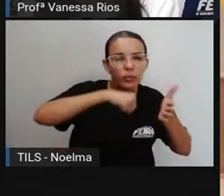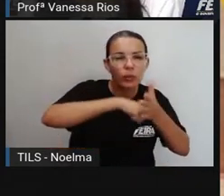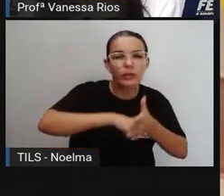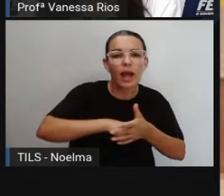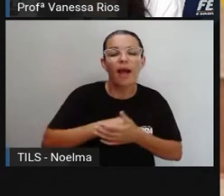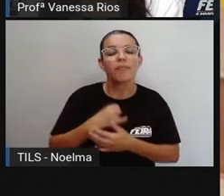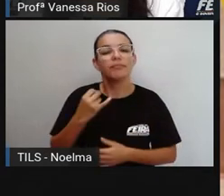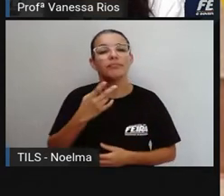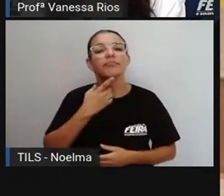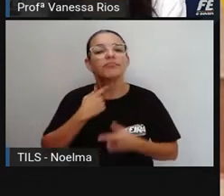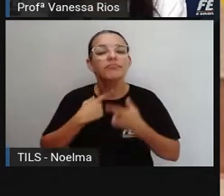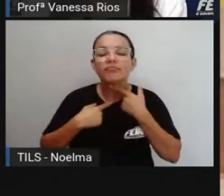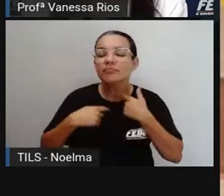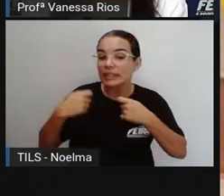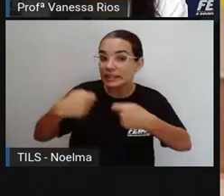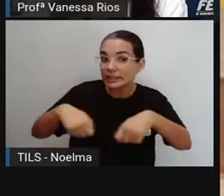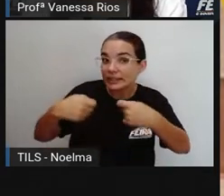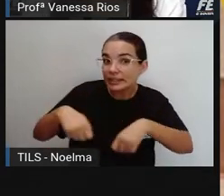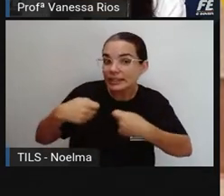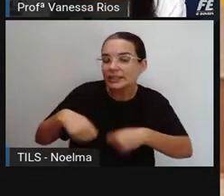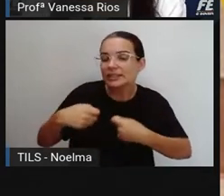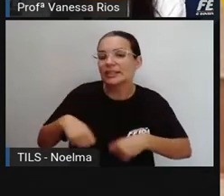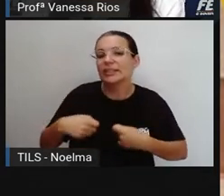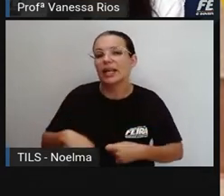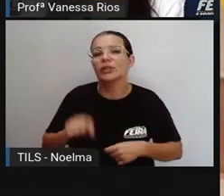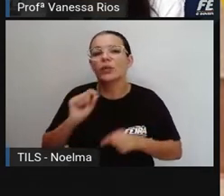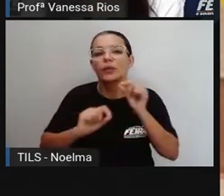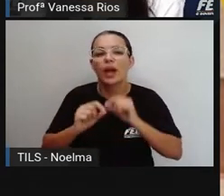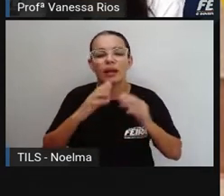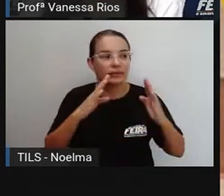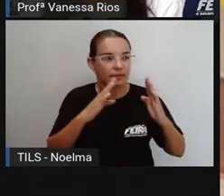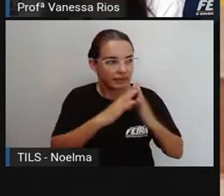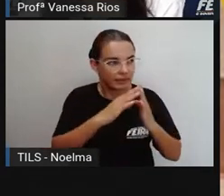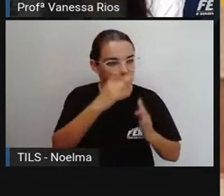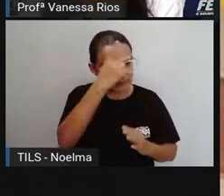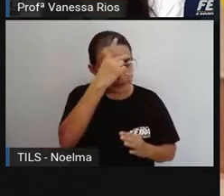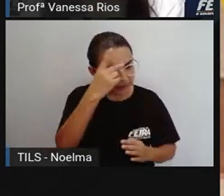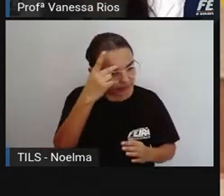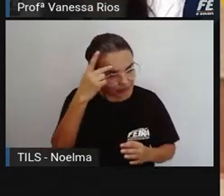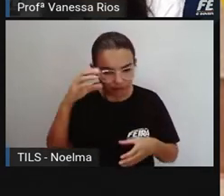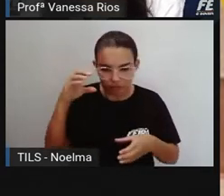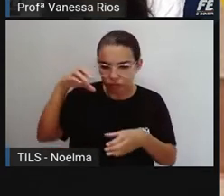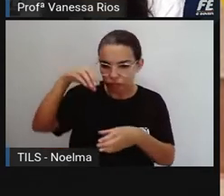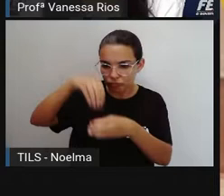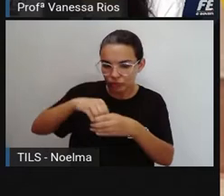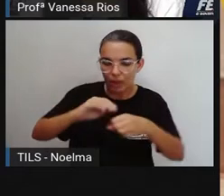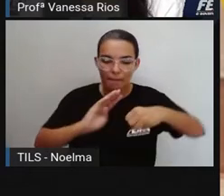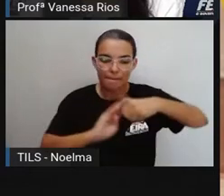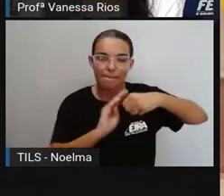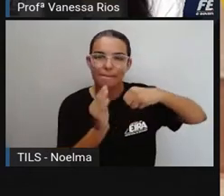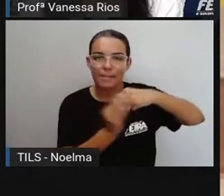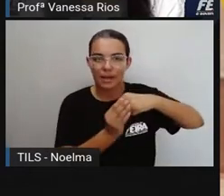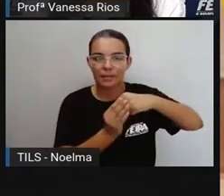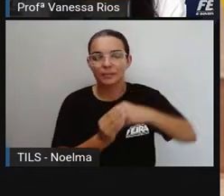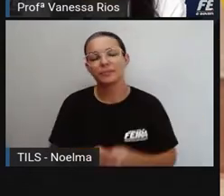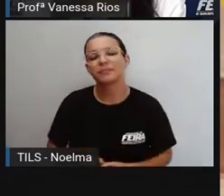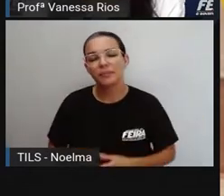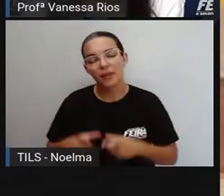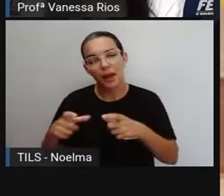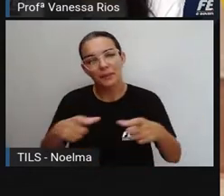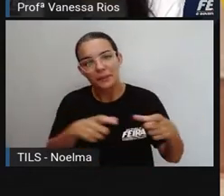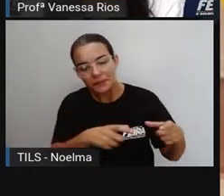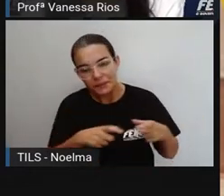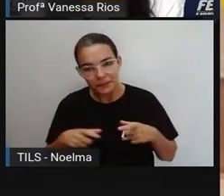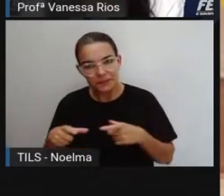interesses, pelas necessidades das pessoas que compõem aquele determinado espaço. Então essa